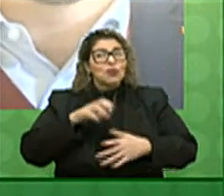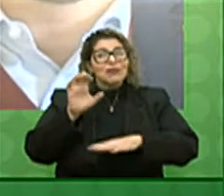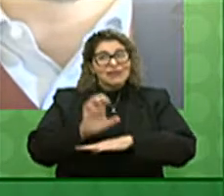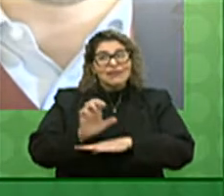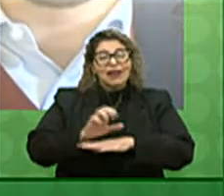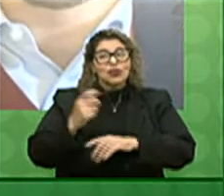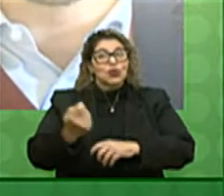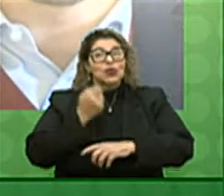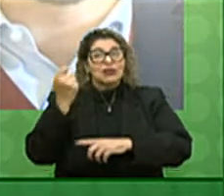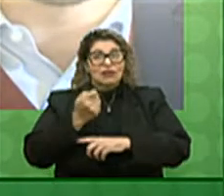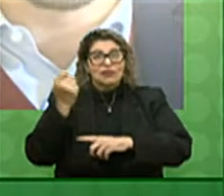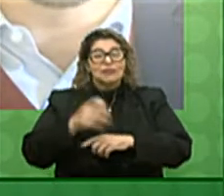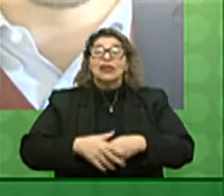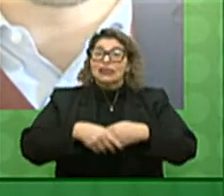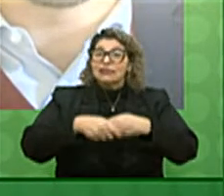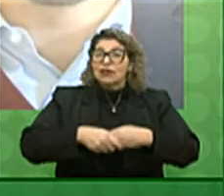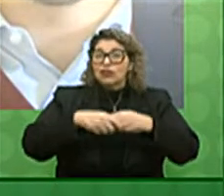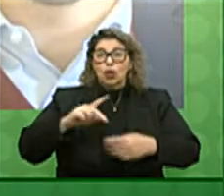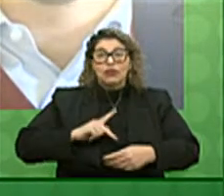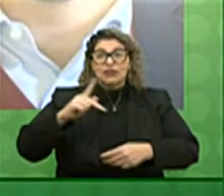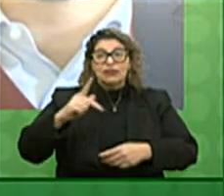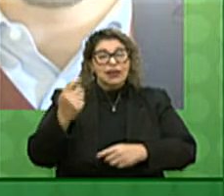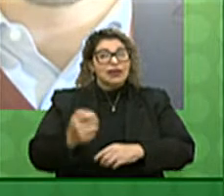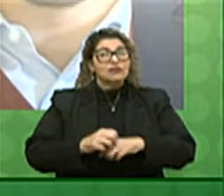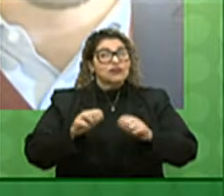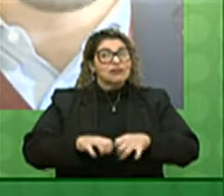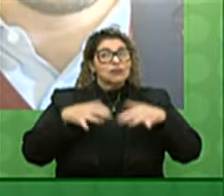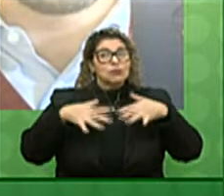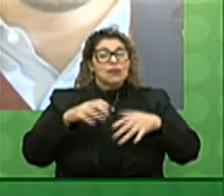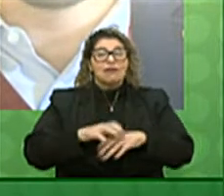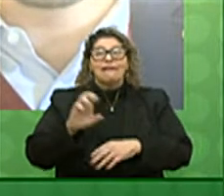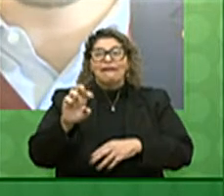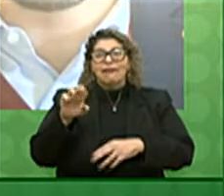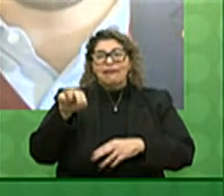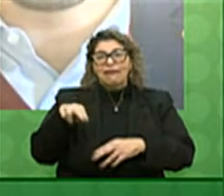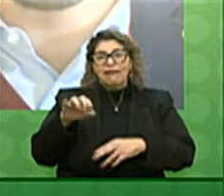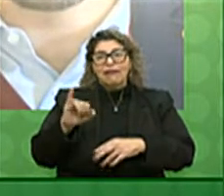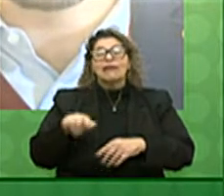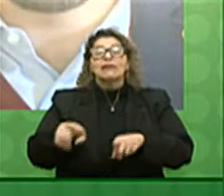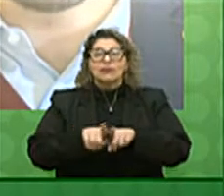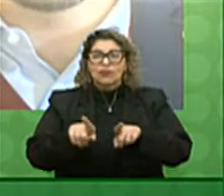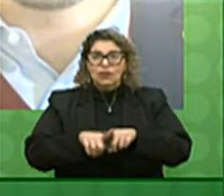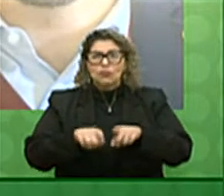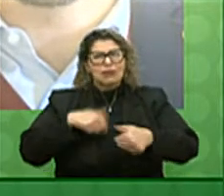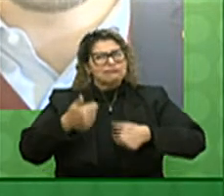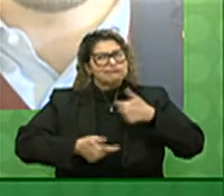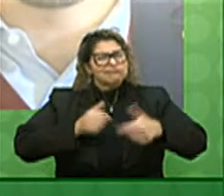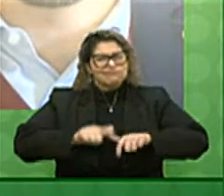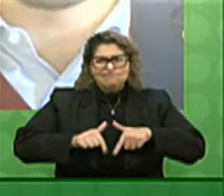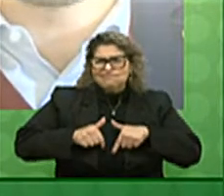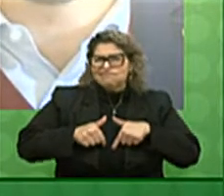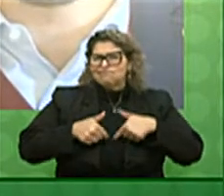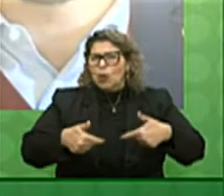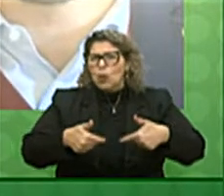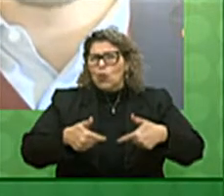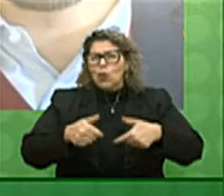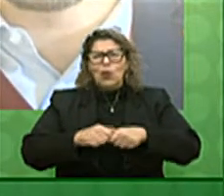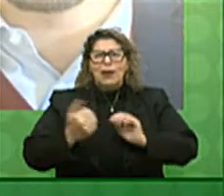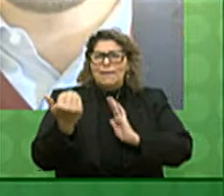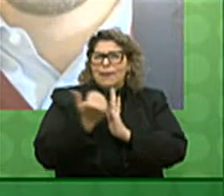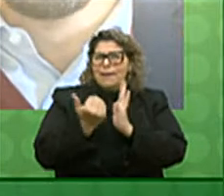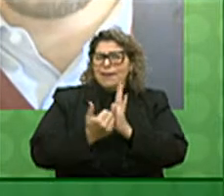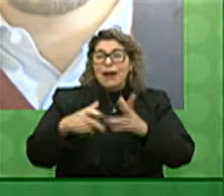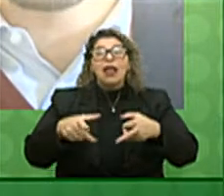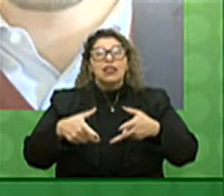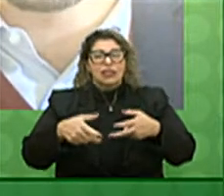Sul. Saudar o presidente da Assembleia Legislativa, o deputado Hernani Polo, que tem feito aqui um trabalho incansável no trabalho de pautas de